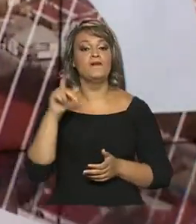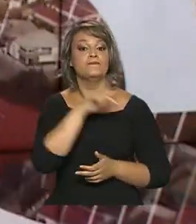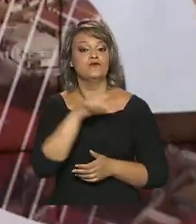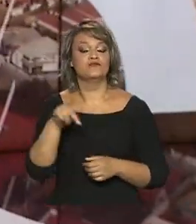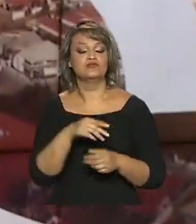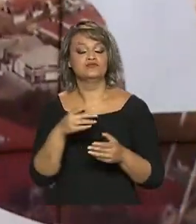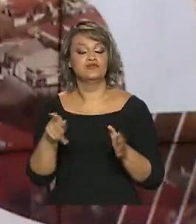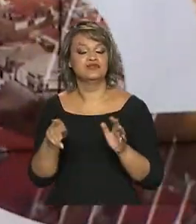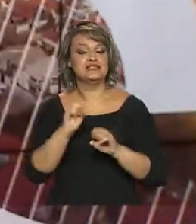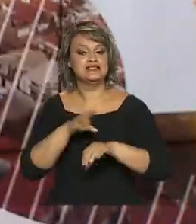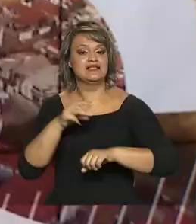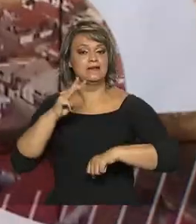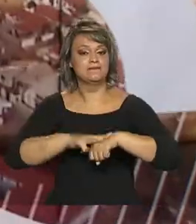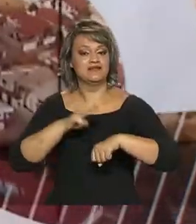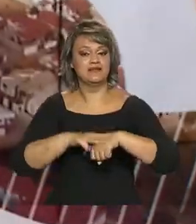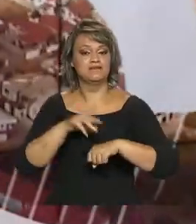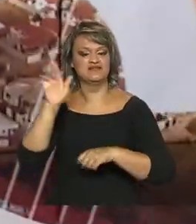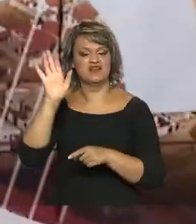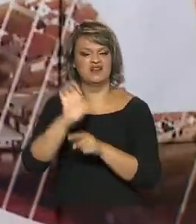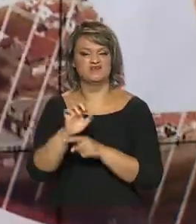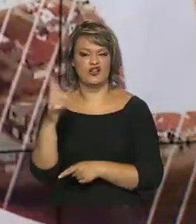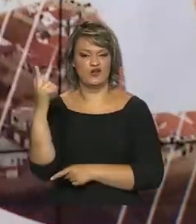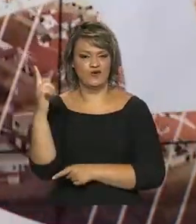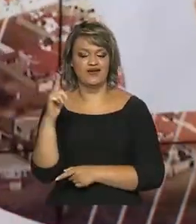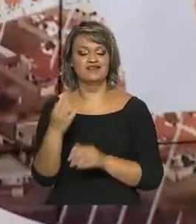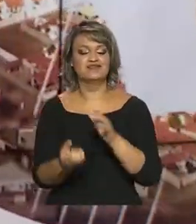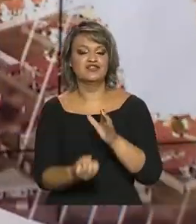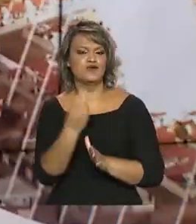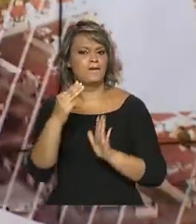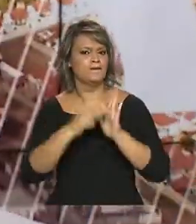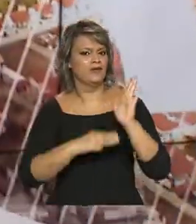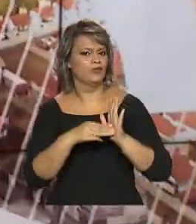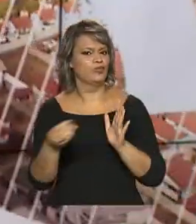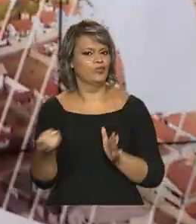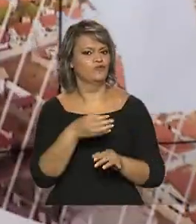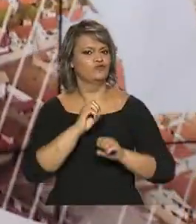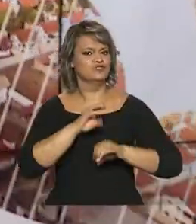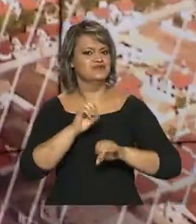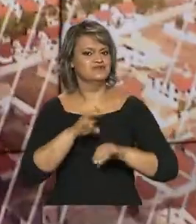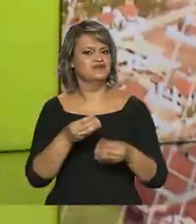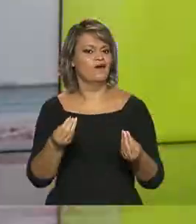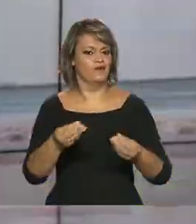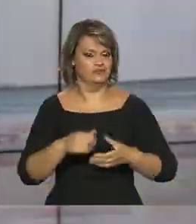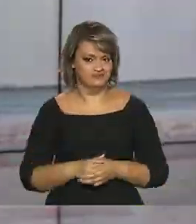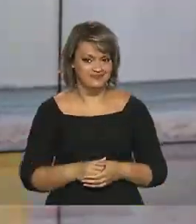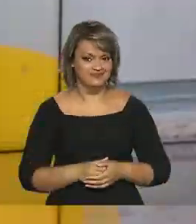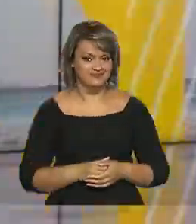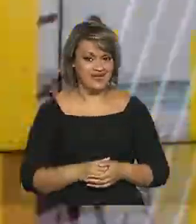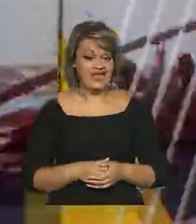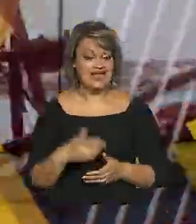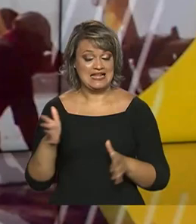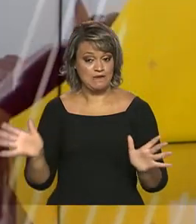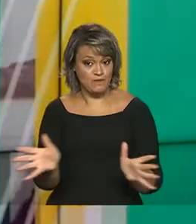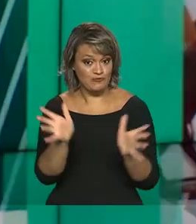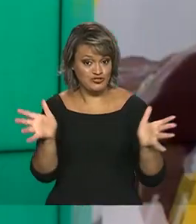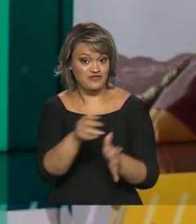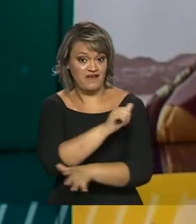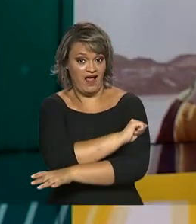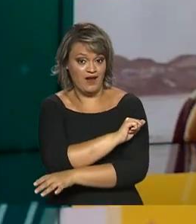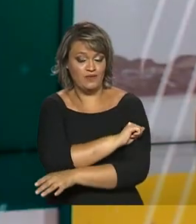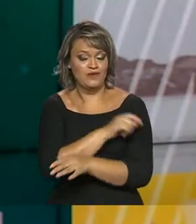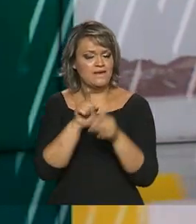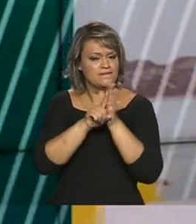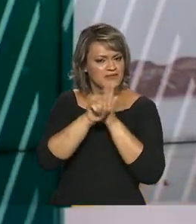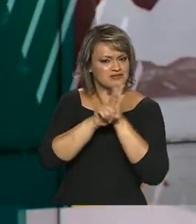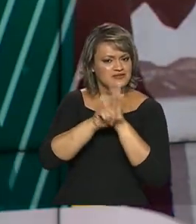matemática do Instituto Federal de Pameri, Goiás, criou um método inovador de ensinar a disciplina. Ele motiva os estudantes nas